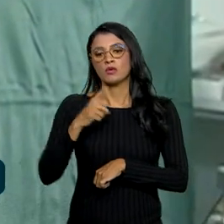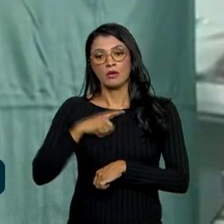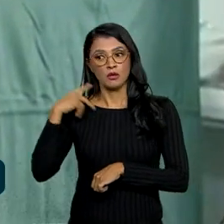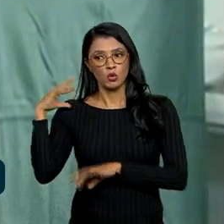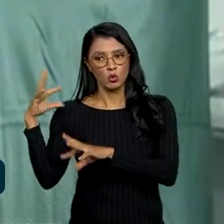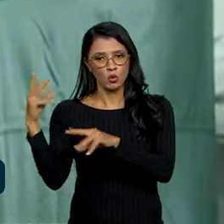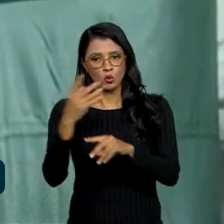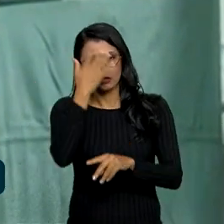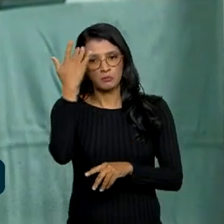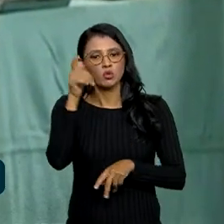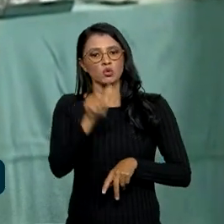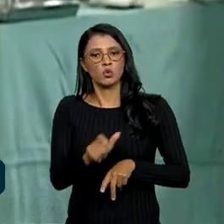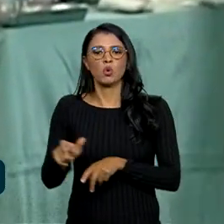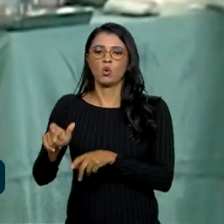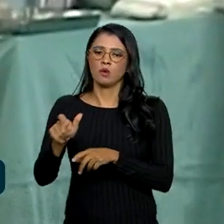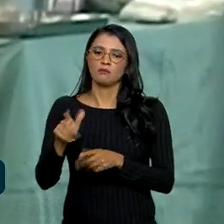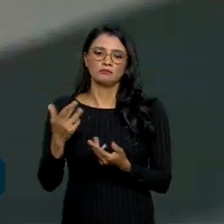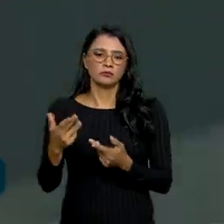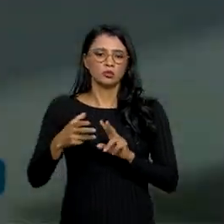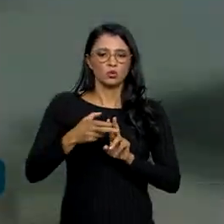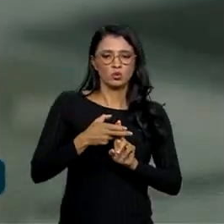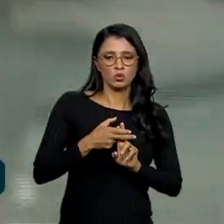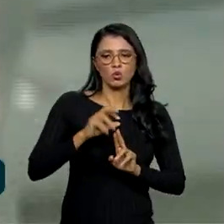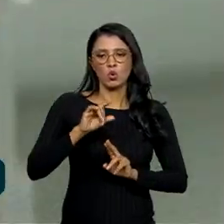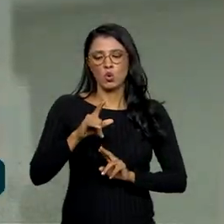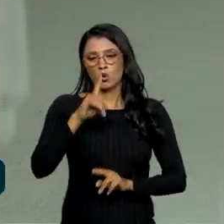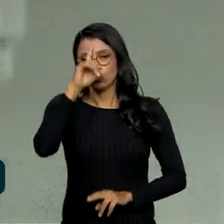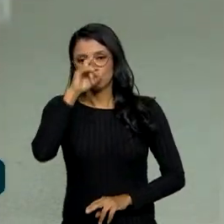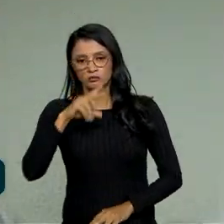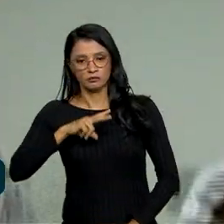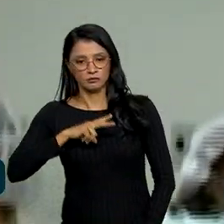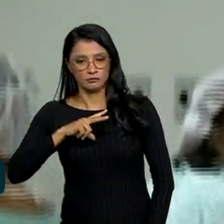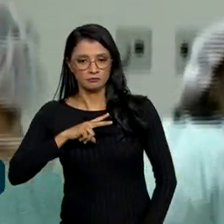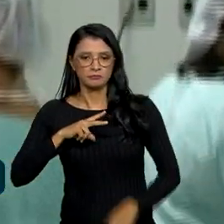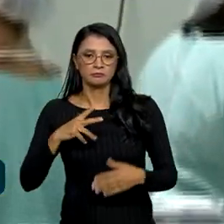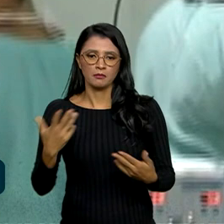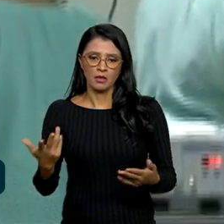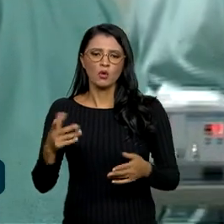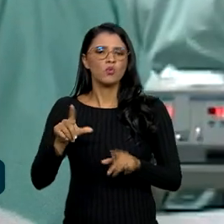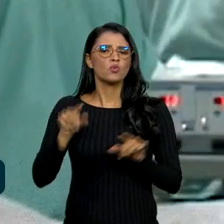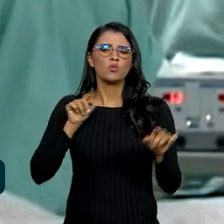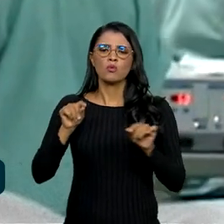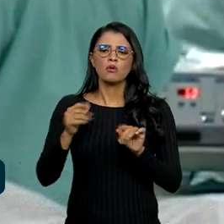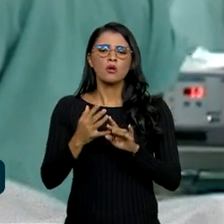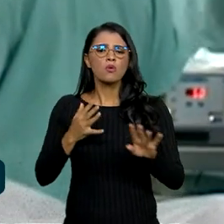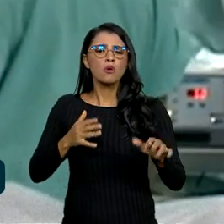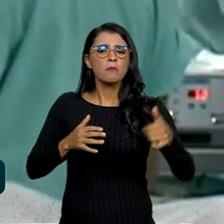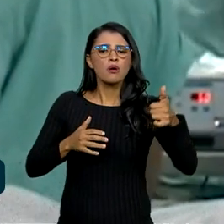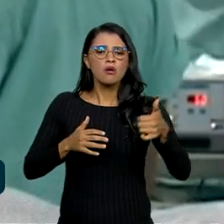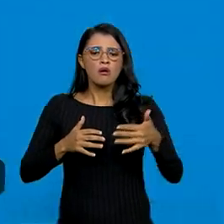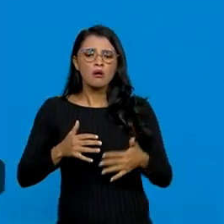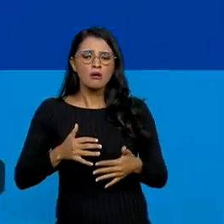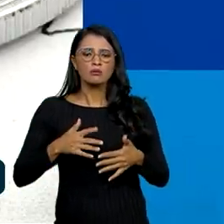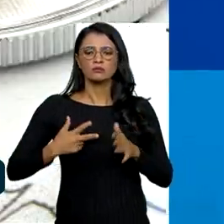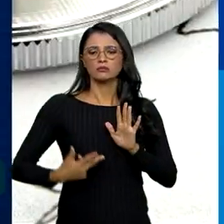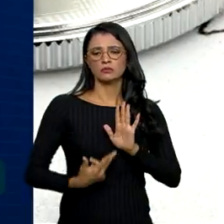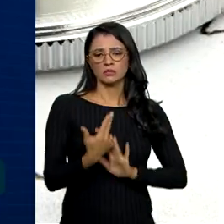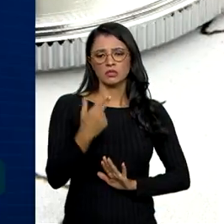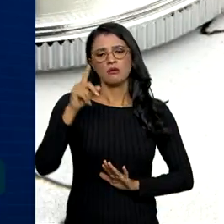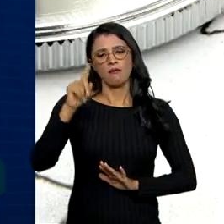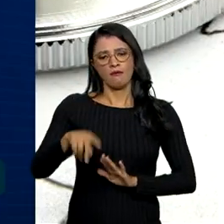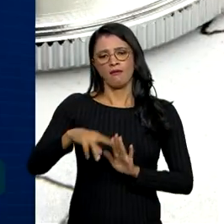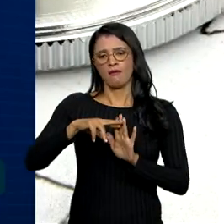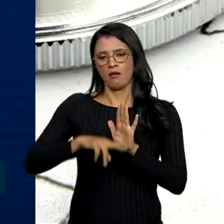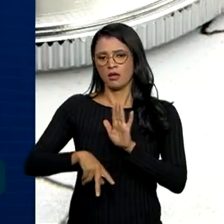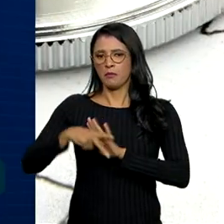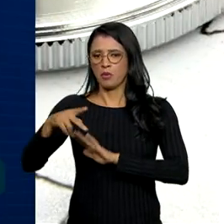todos os pacientes, do SUS ou da rede privada. E o que define a ordem das cirurgias são critérios